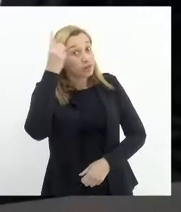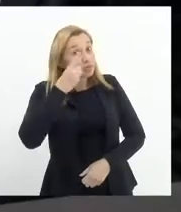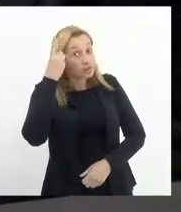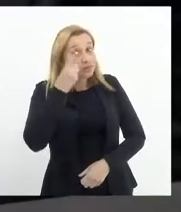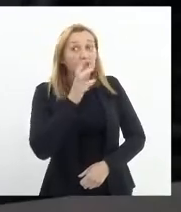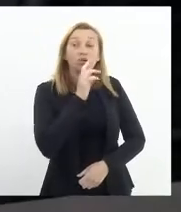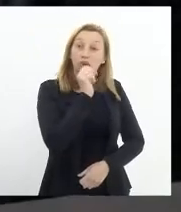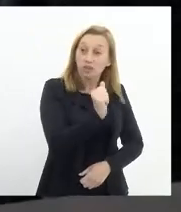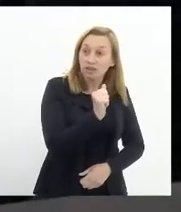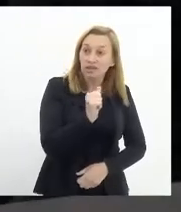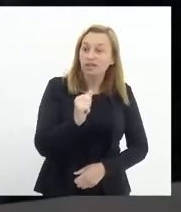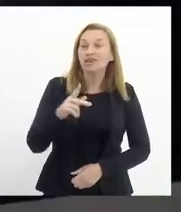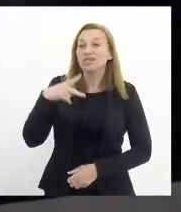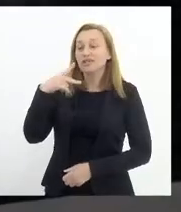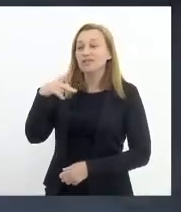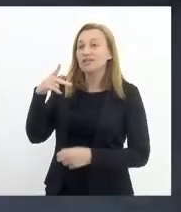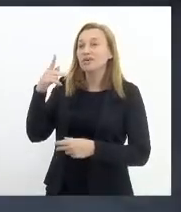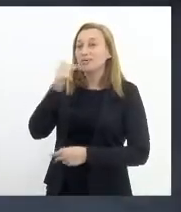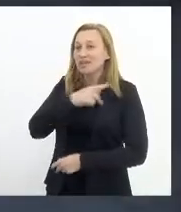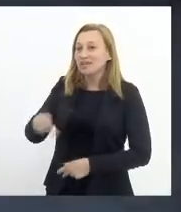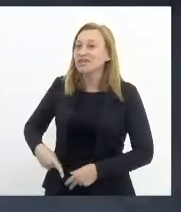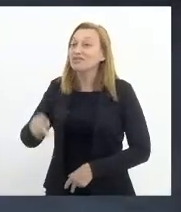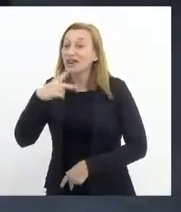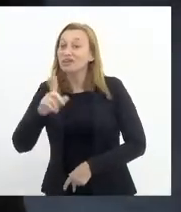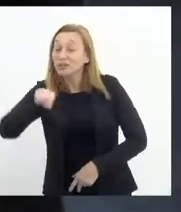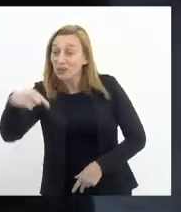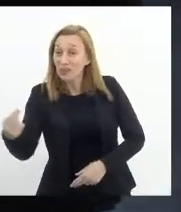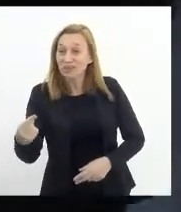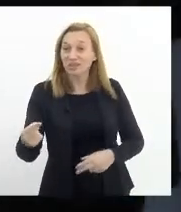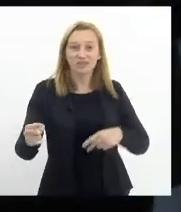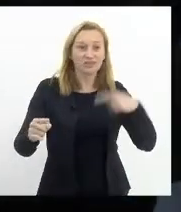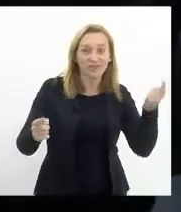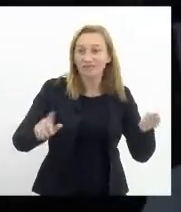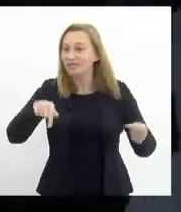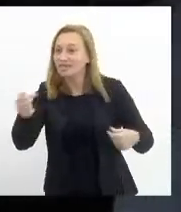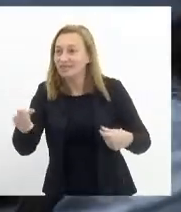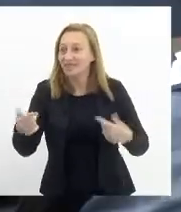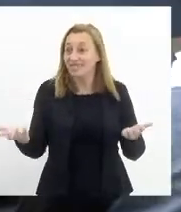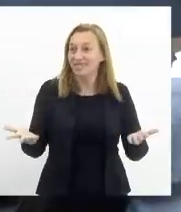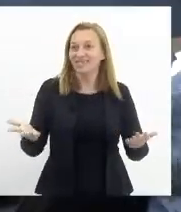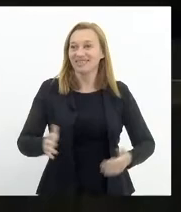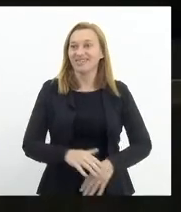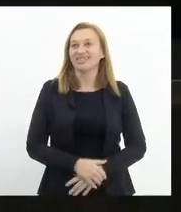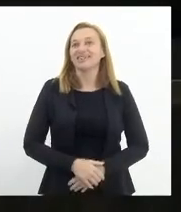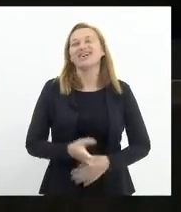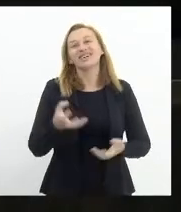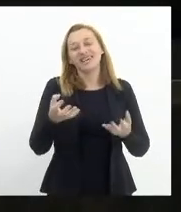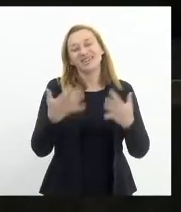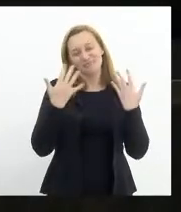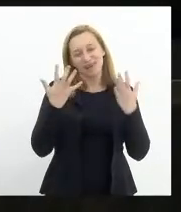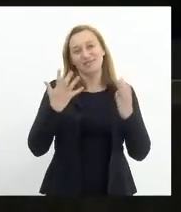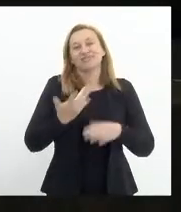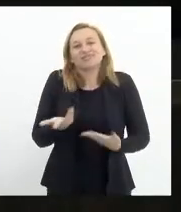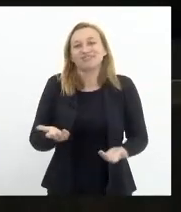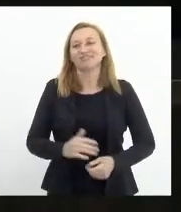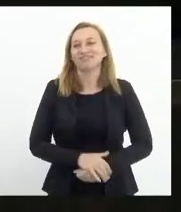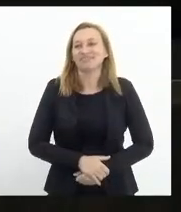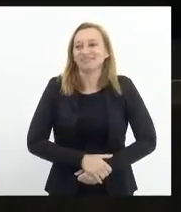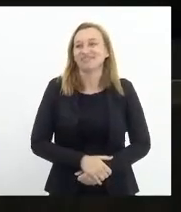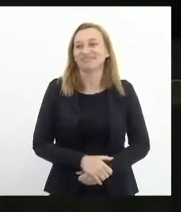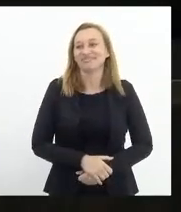falando uma coisa e o presidente falando outra. Ele queria palmas. dá, né, presidente? Ele queria palmas. Então, presidente,